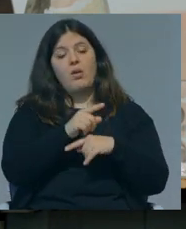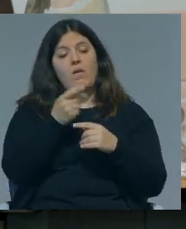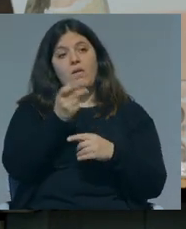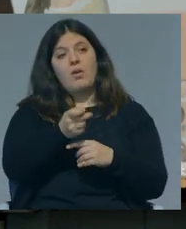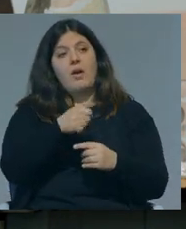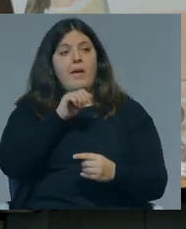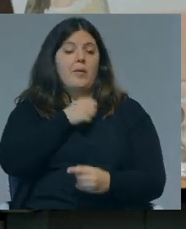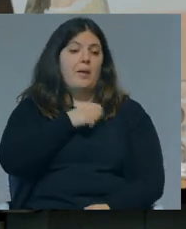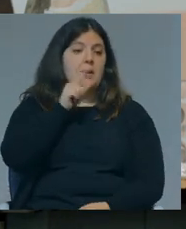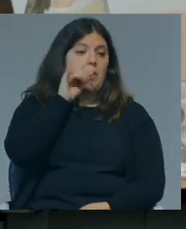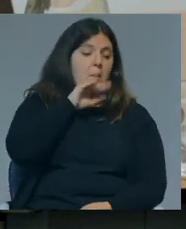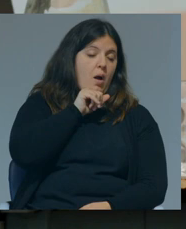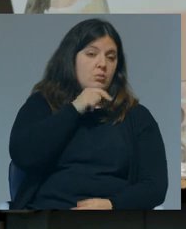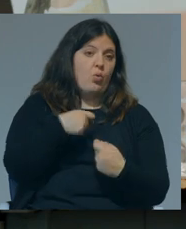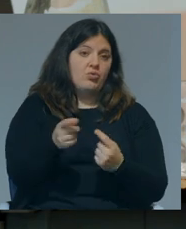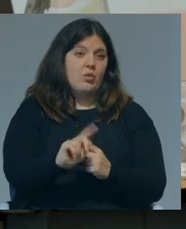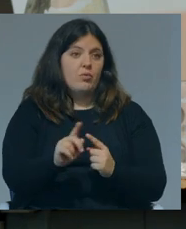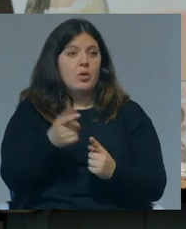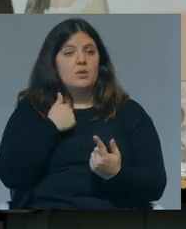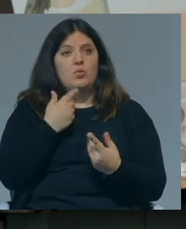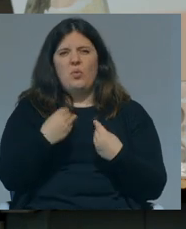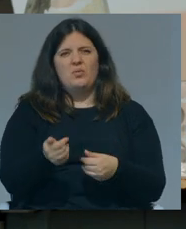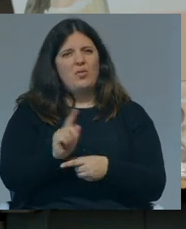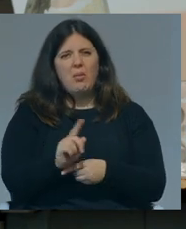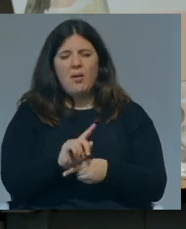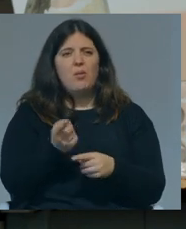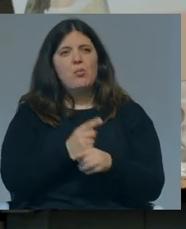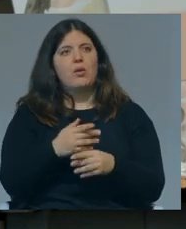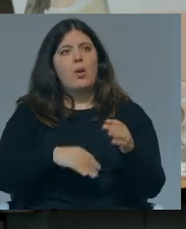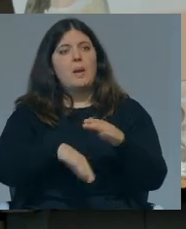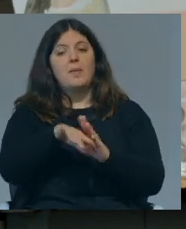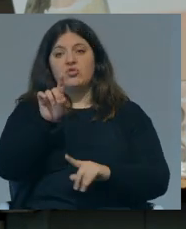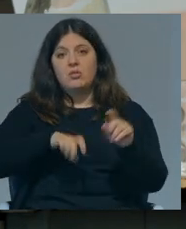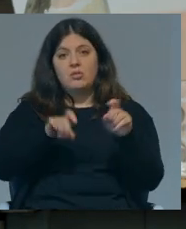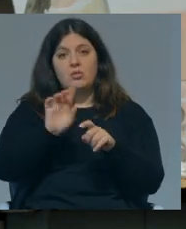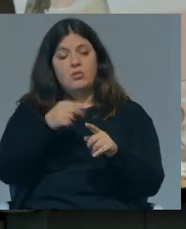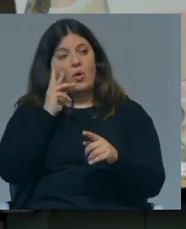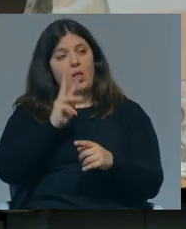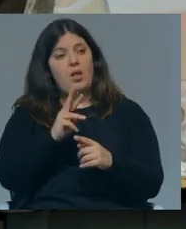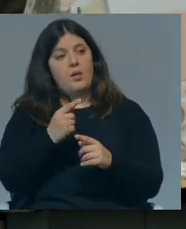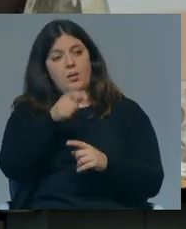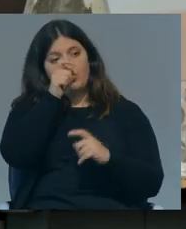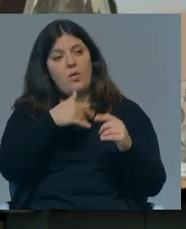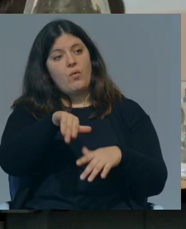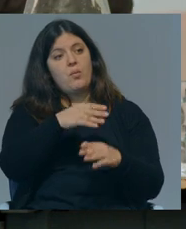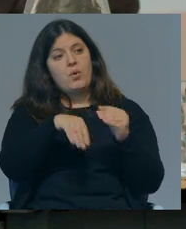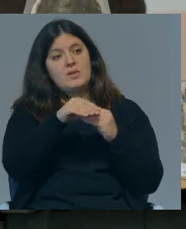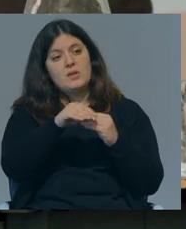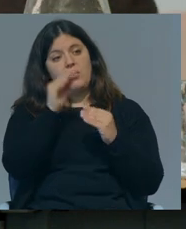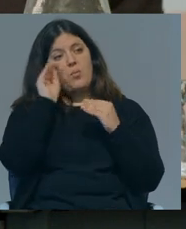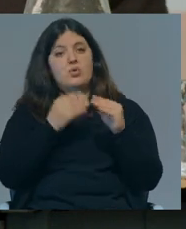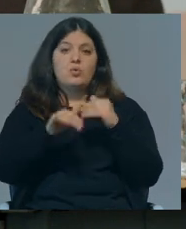em casa dos pais, não gostavam nada. Ou seja, isto é hiperperverso, porque no limite, estatisticamente, se tivermos a olhar para a coisa, a pessoa até foi para o ensino superior.